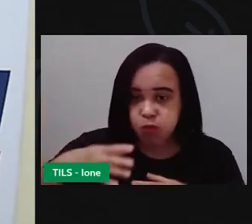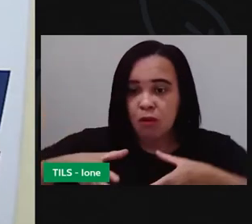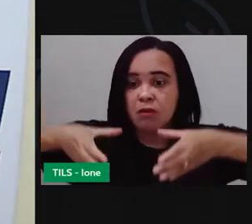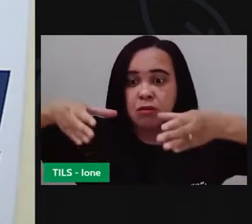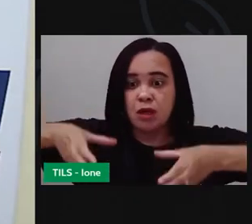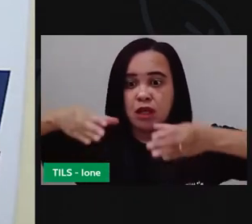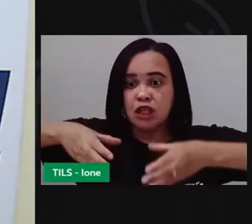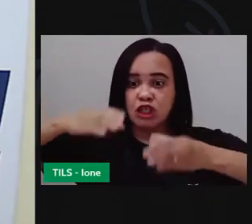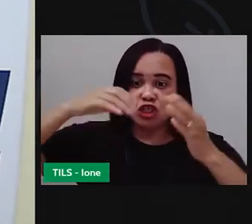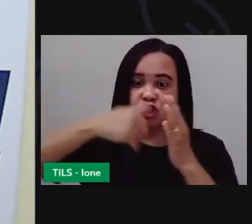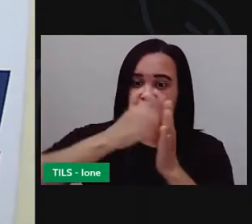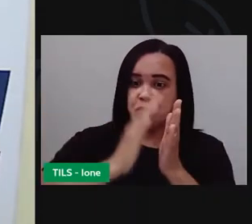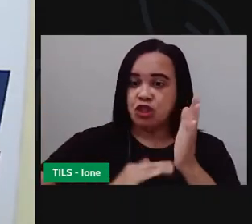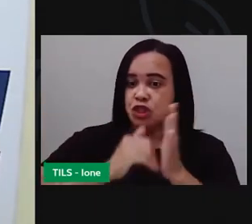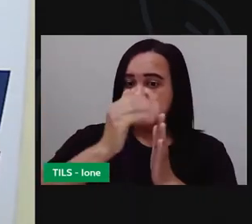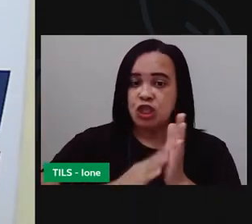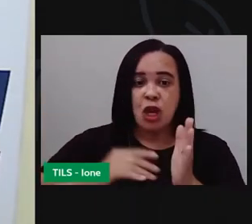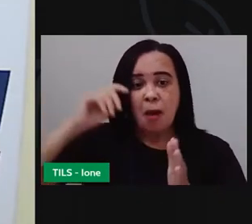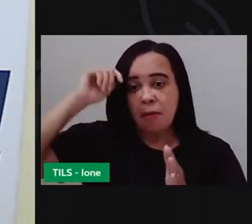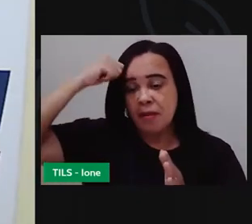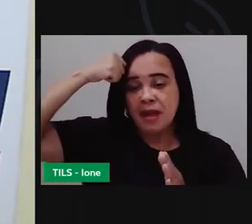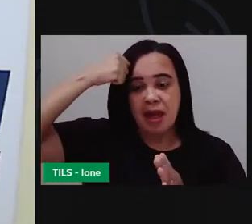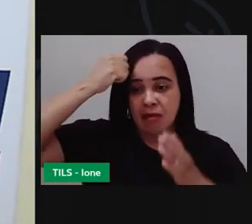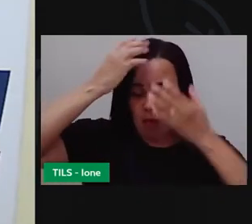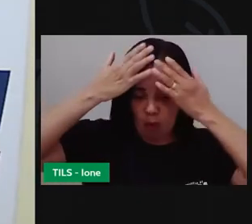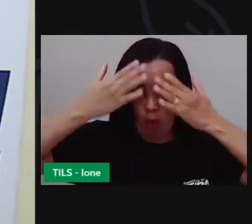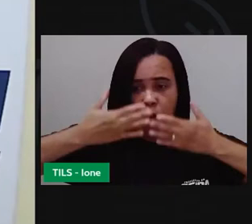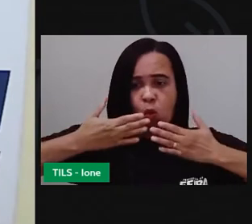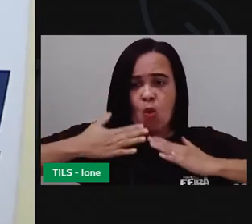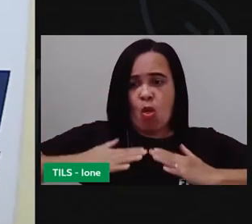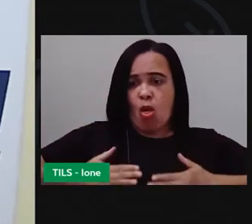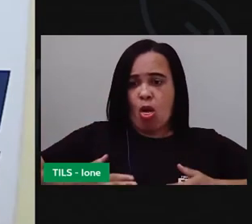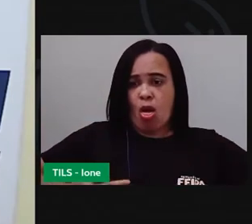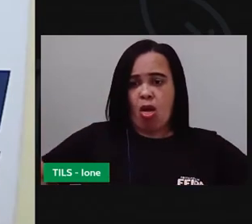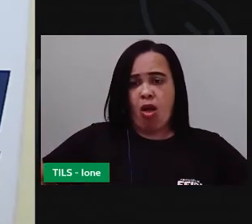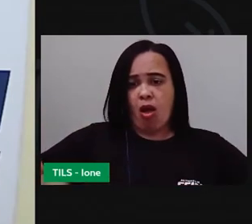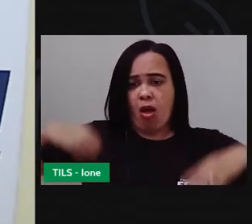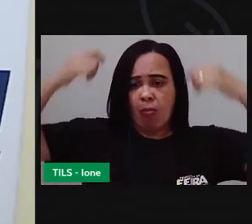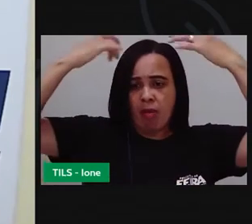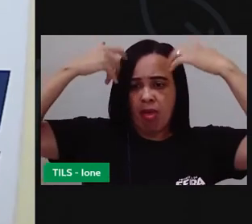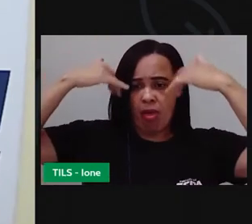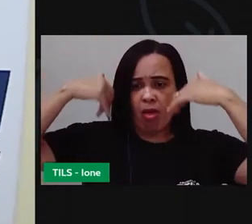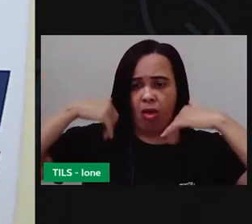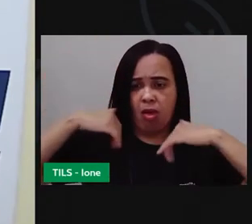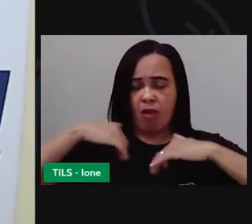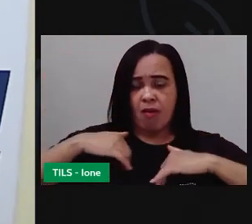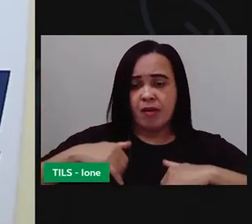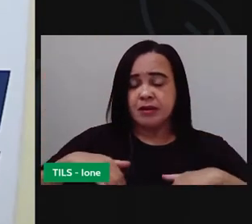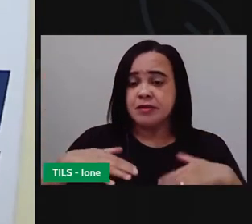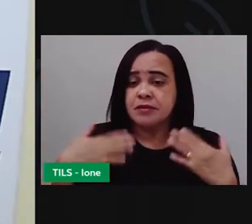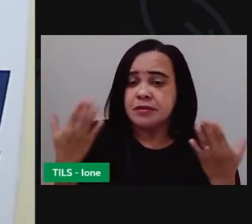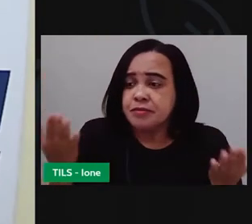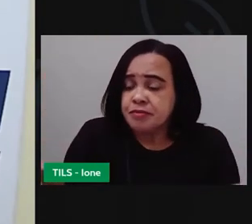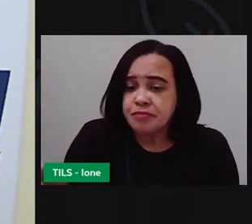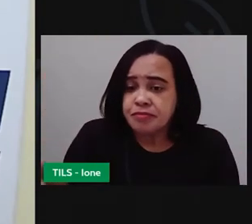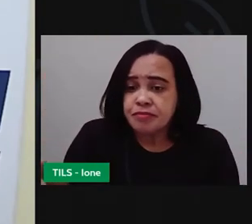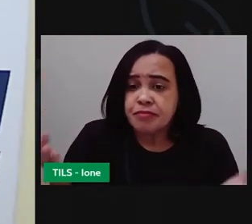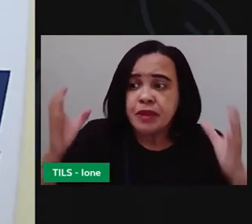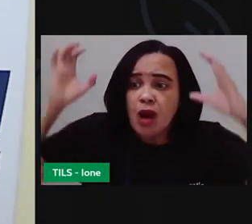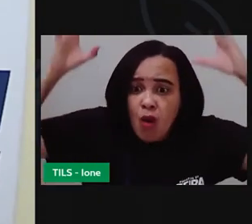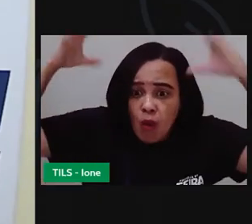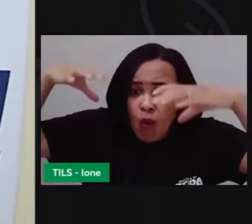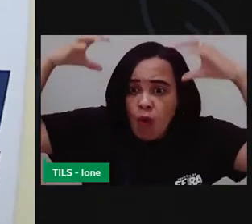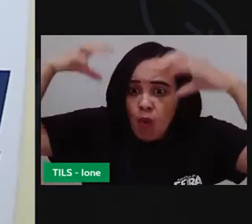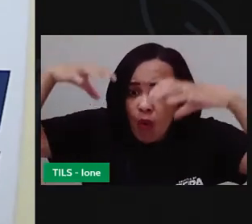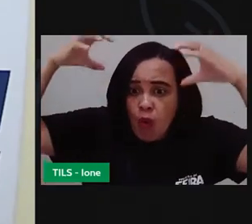preta. E aí, ó, ele se encheu de tinta preta, tão bombando. Só que aí, veio